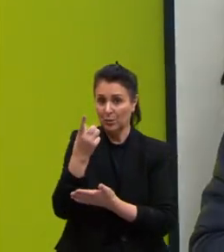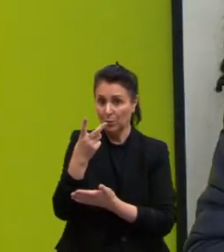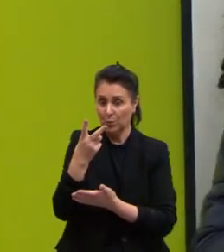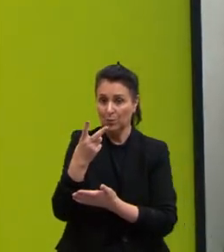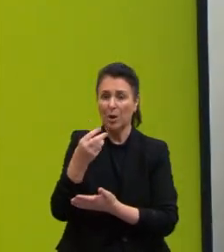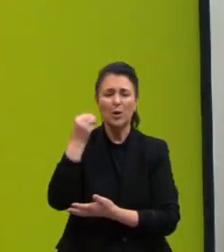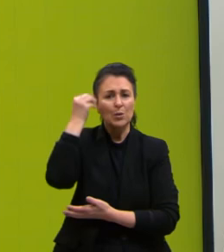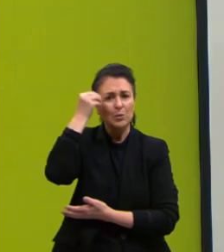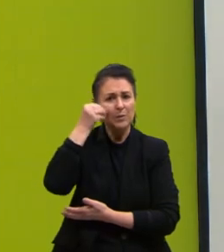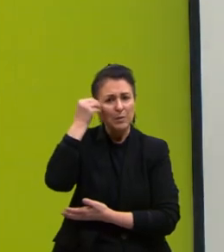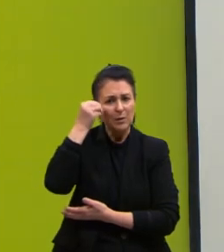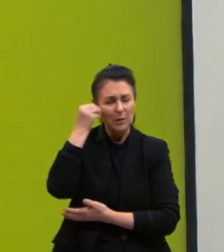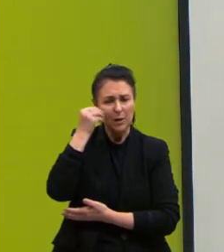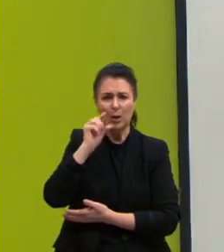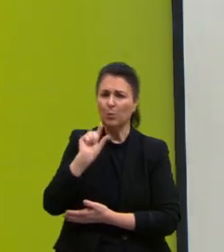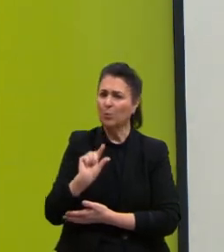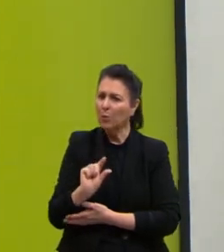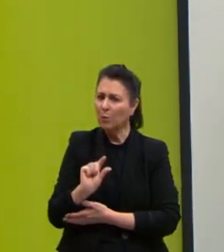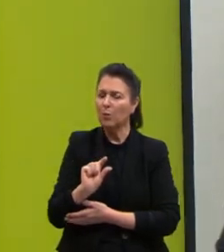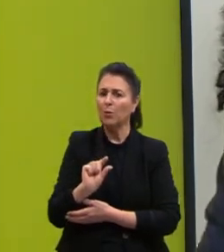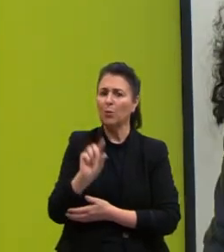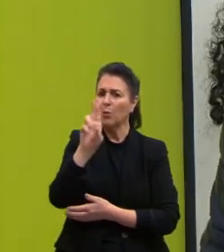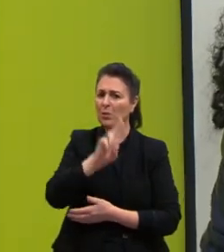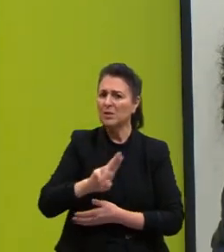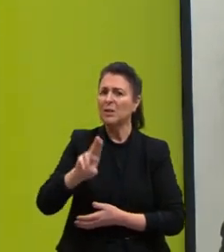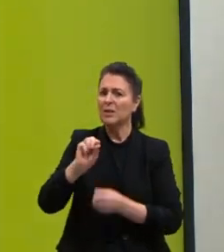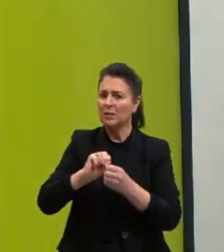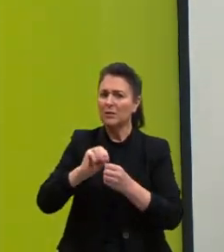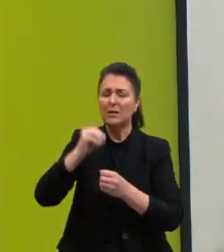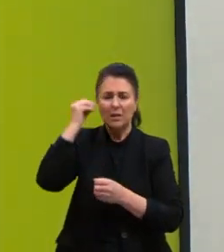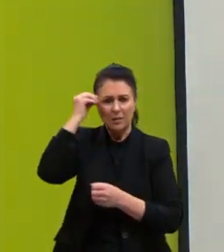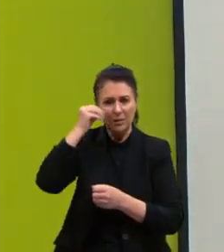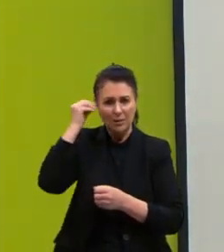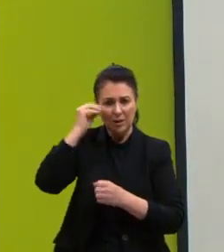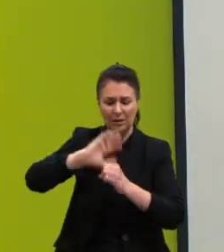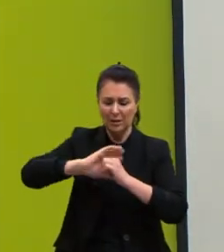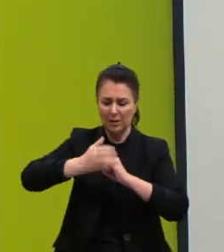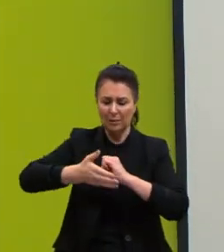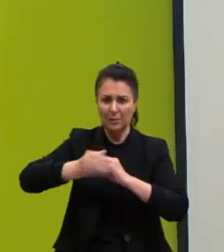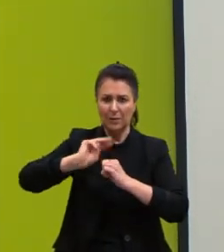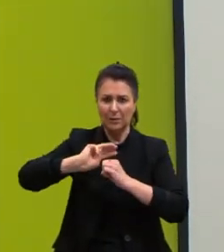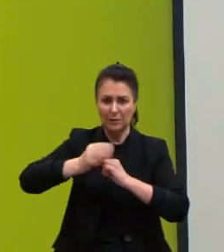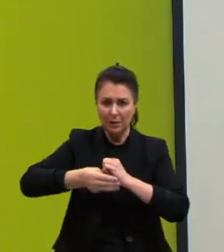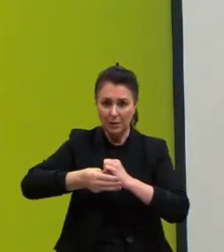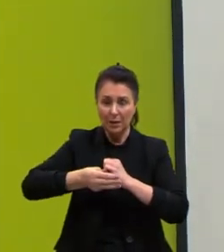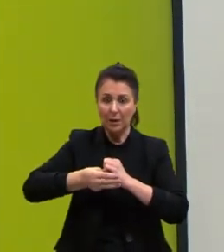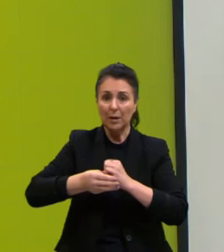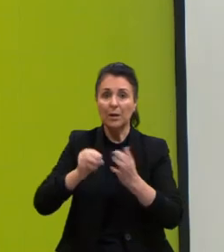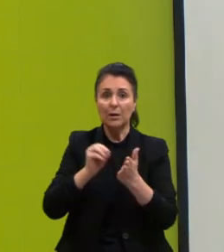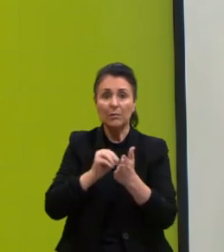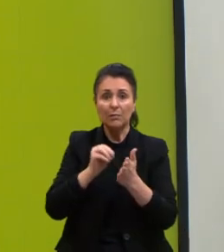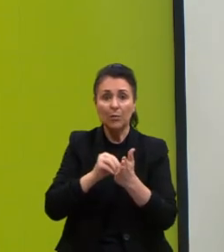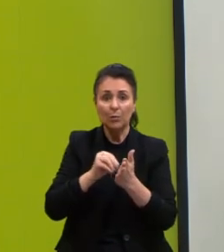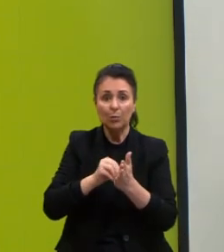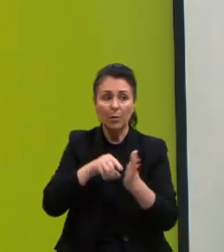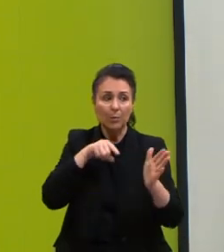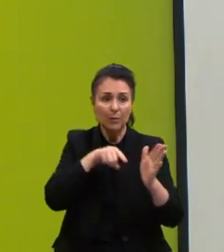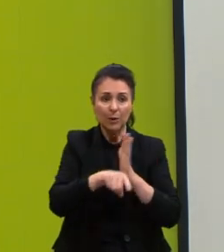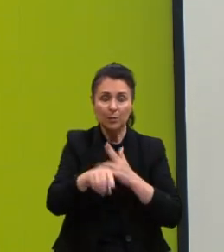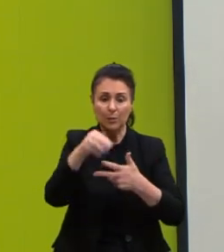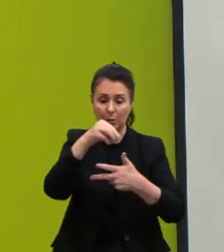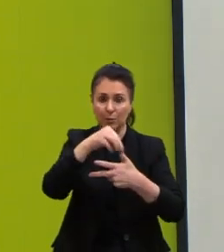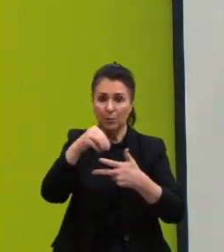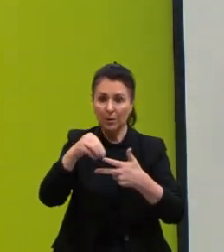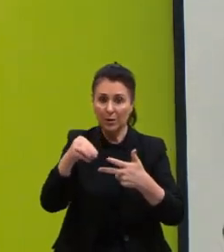experimentos, lá naquelas melequinhas da membrana, e aí não deu tempo de fazer a questão, de falar uma questão do Enem.